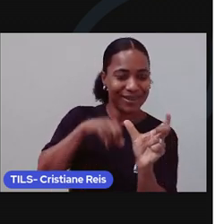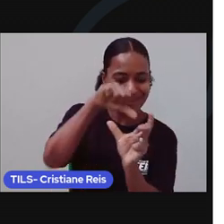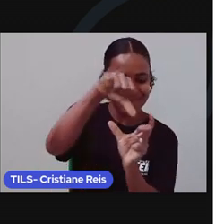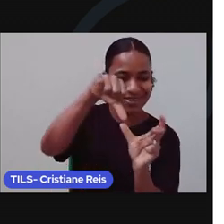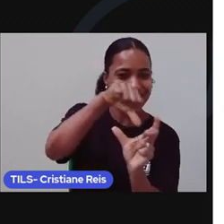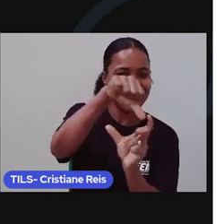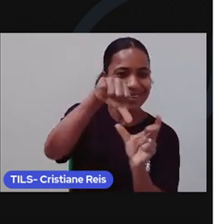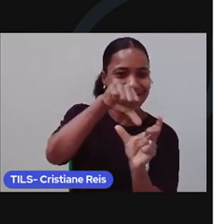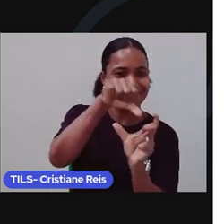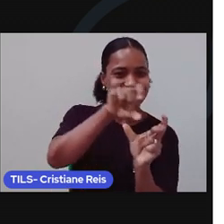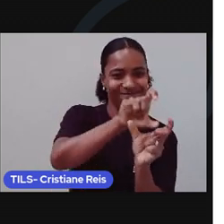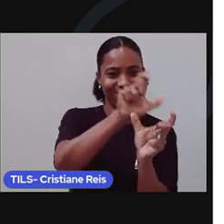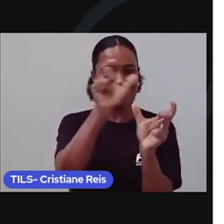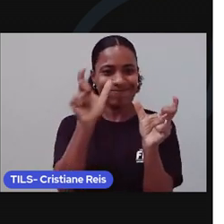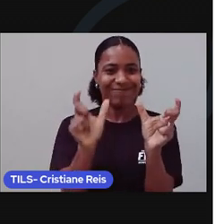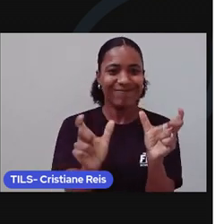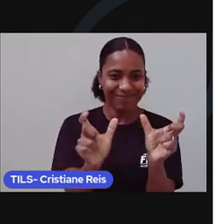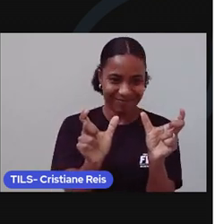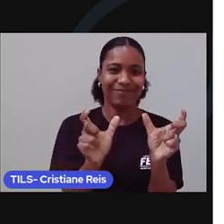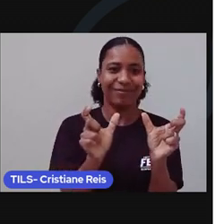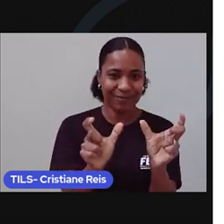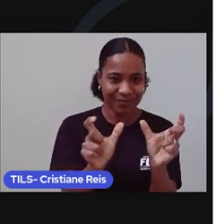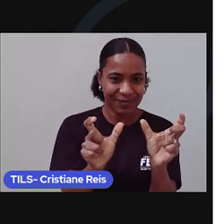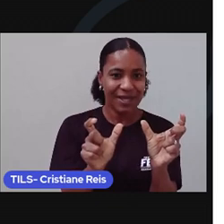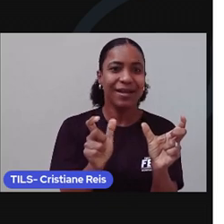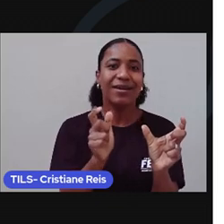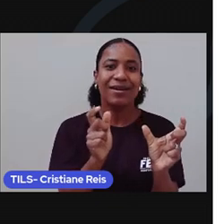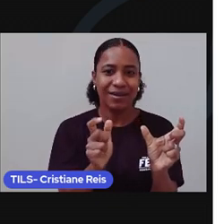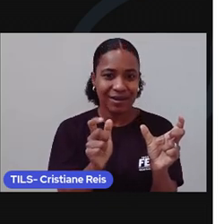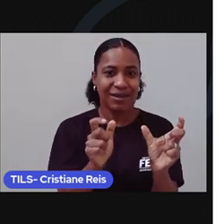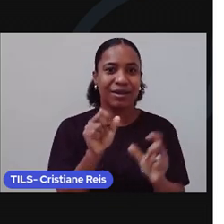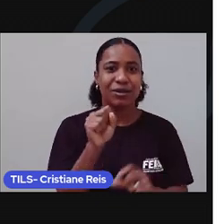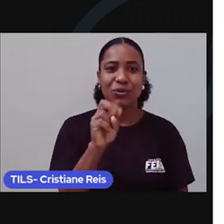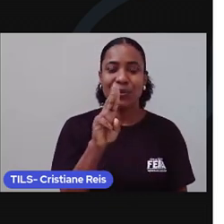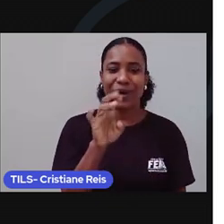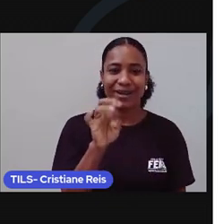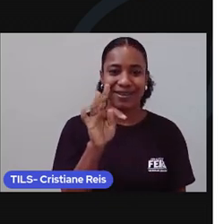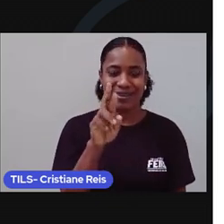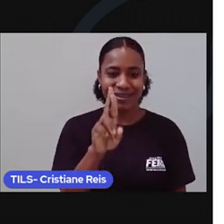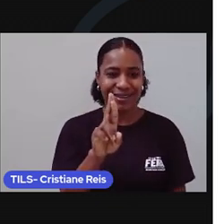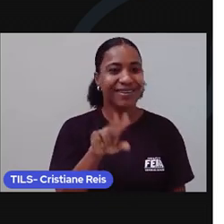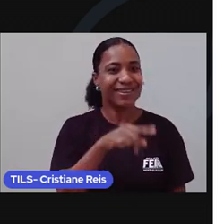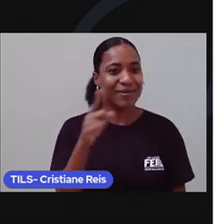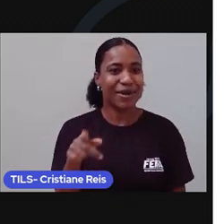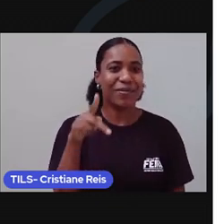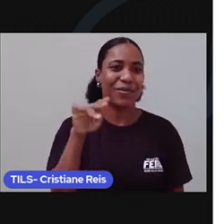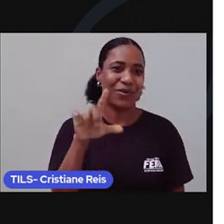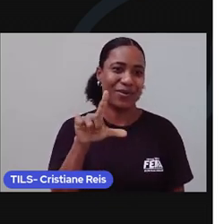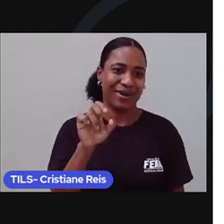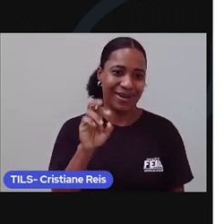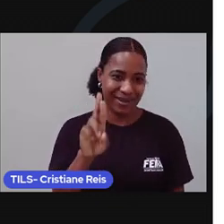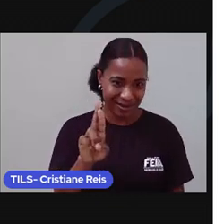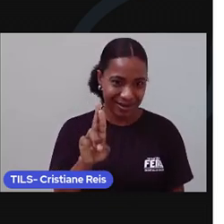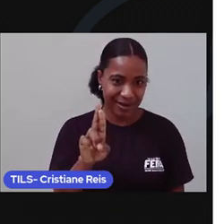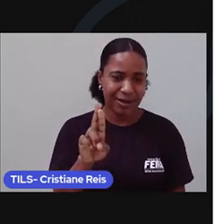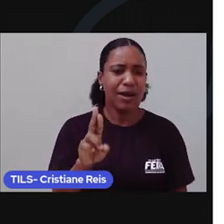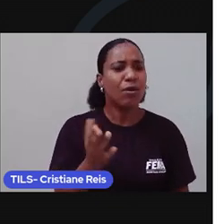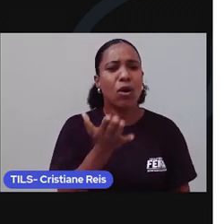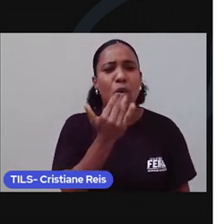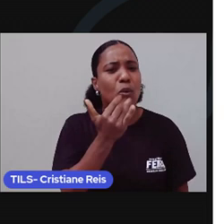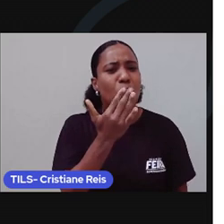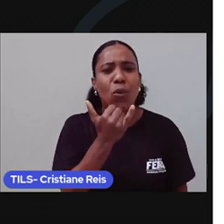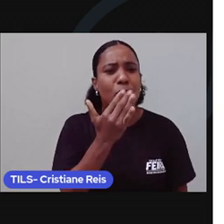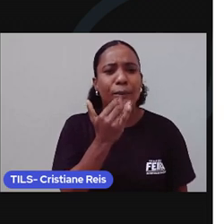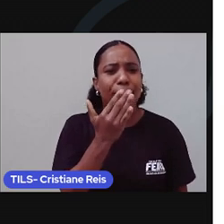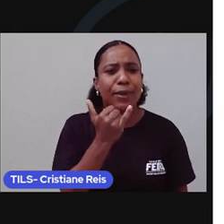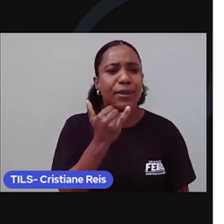parecida com a do inglês. Sweater e pullover. Agora, falando um pouco de comida. É